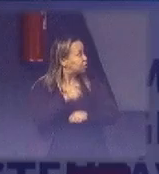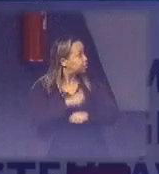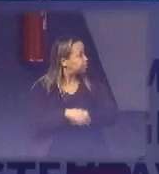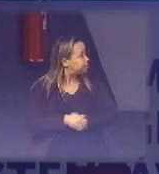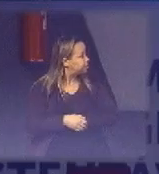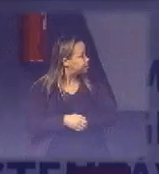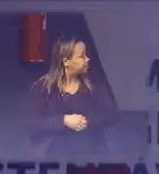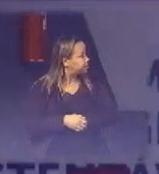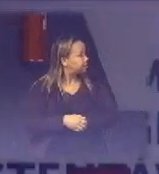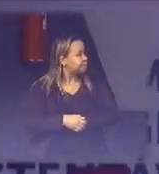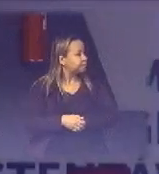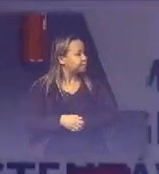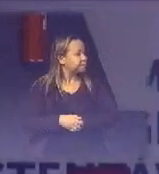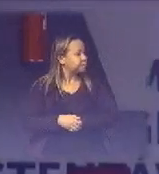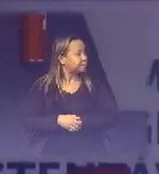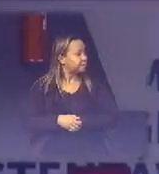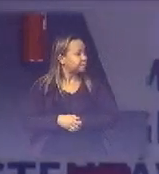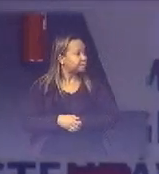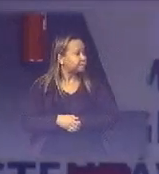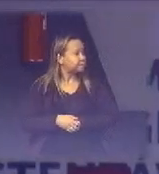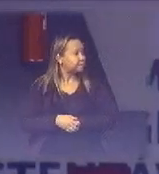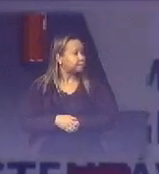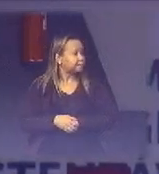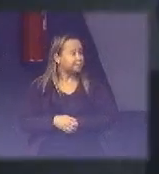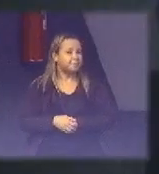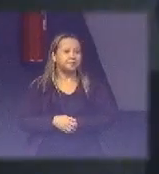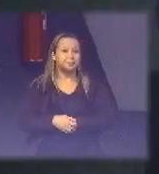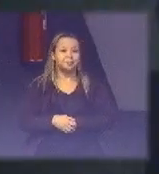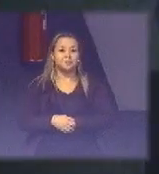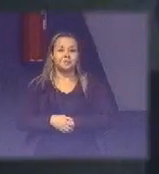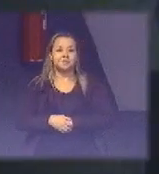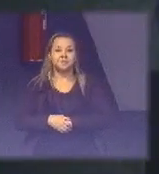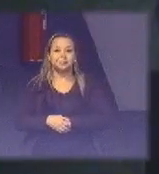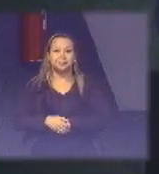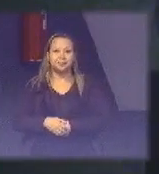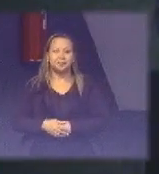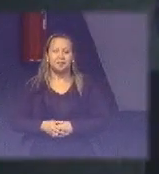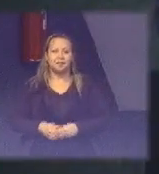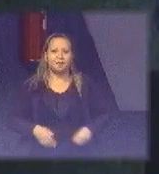Ok? Opa, não, o é isso? Algum problema?